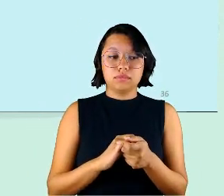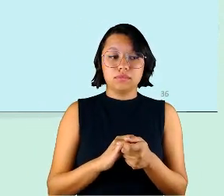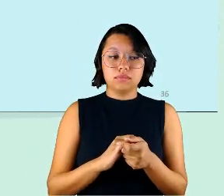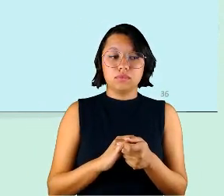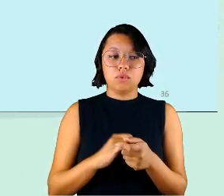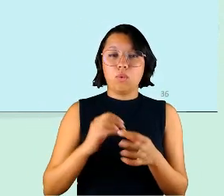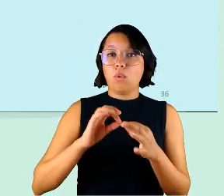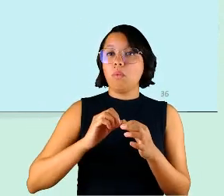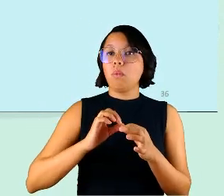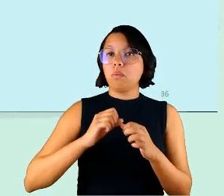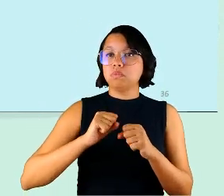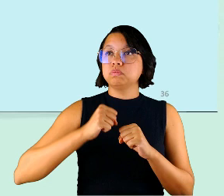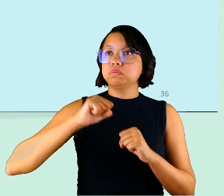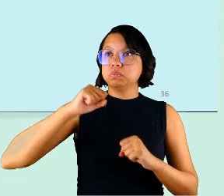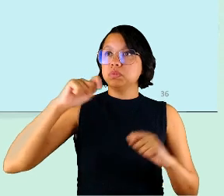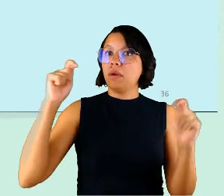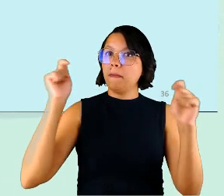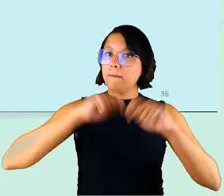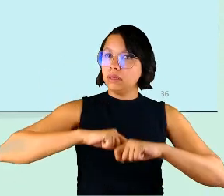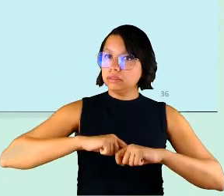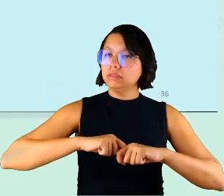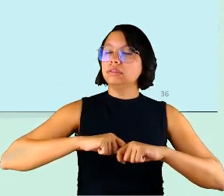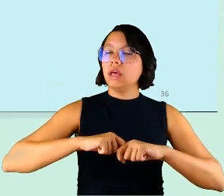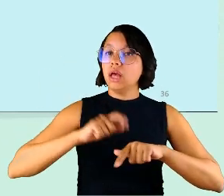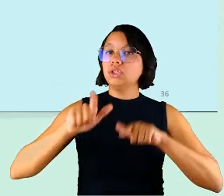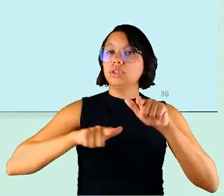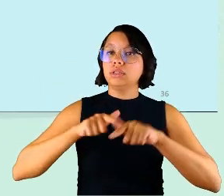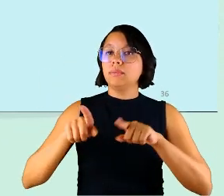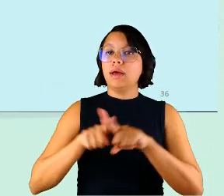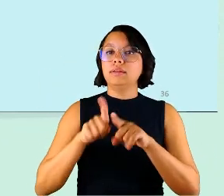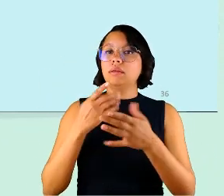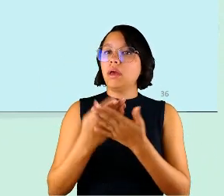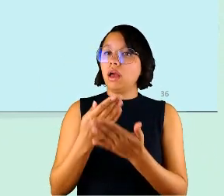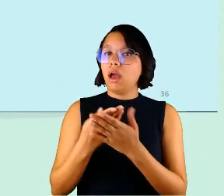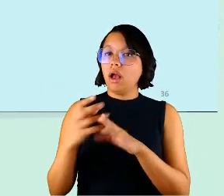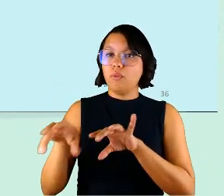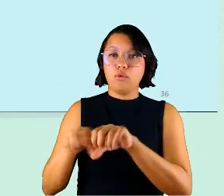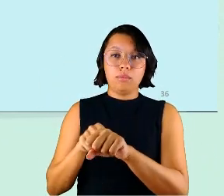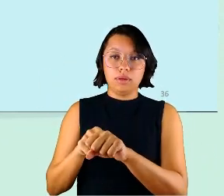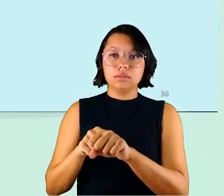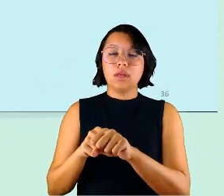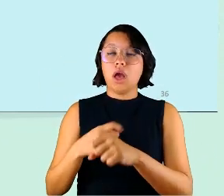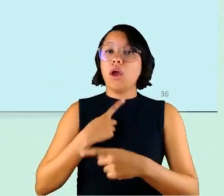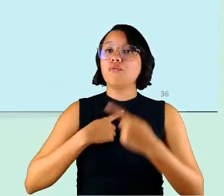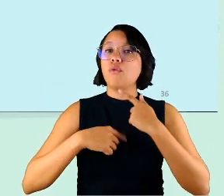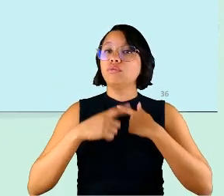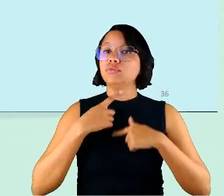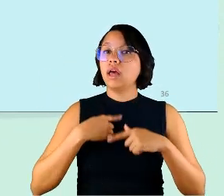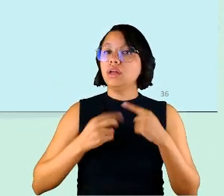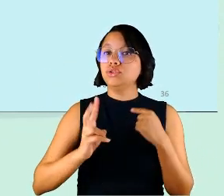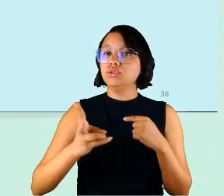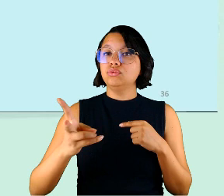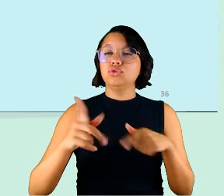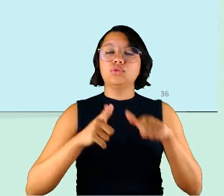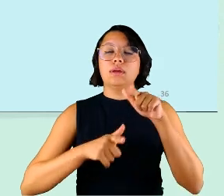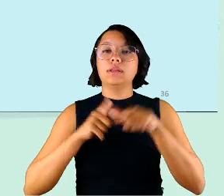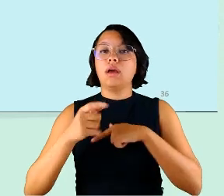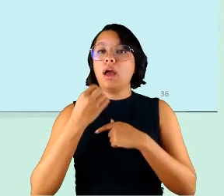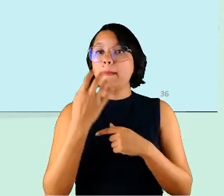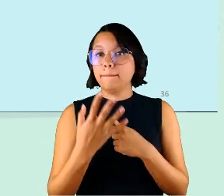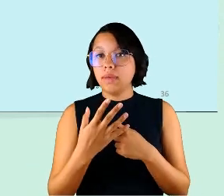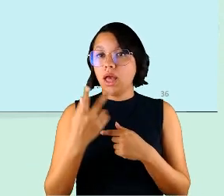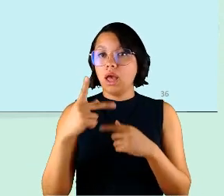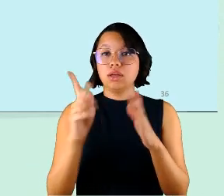escolaridade grande capacidade de trabalho e resiliência e vontade de manter a produtividade das